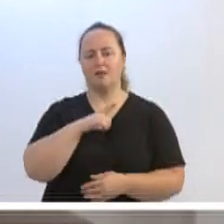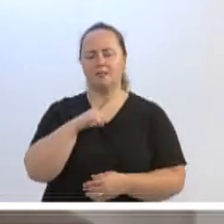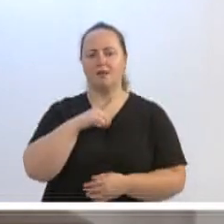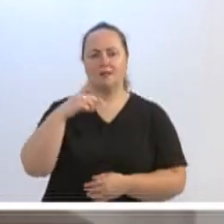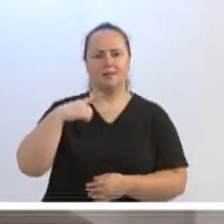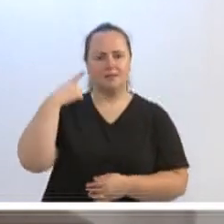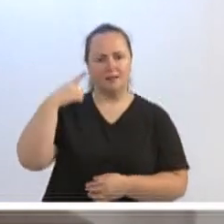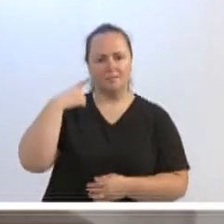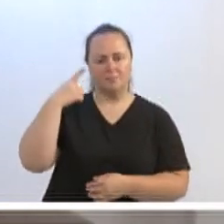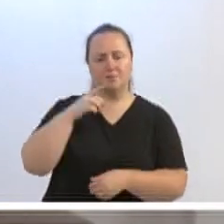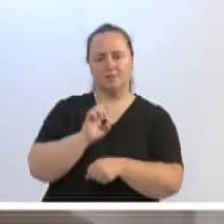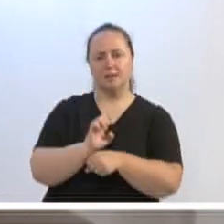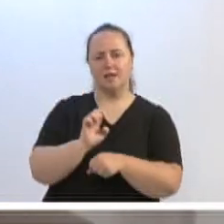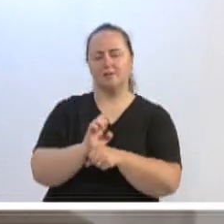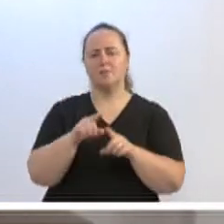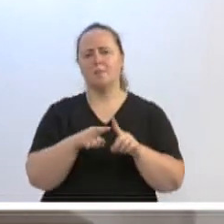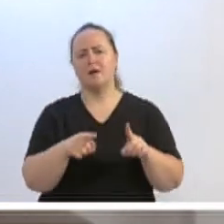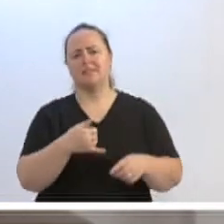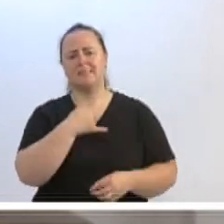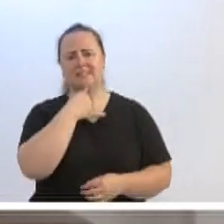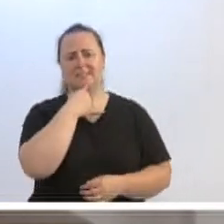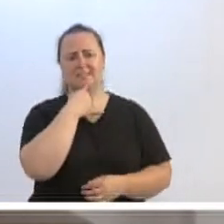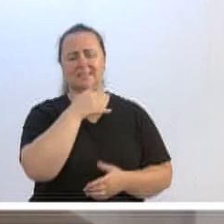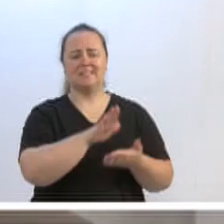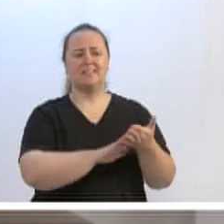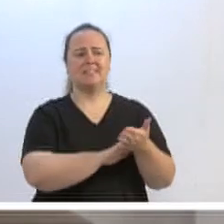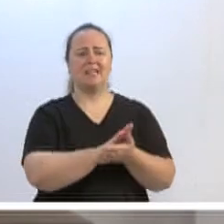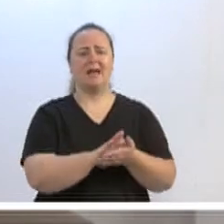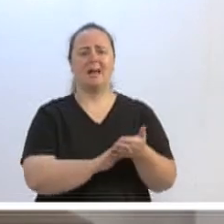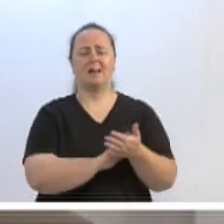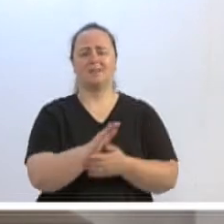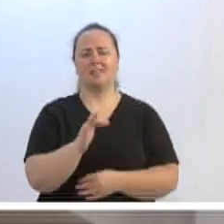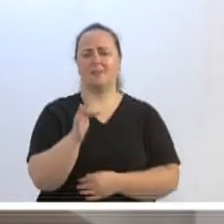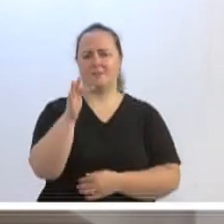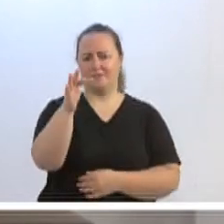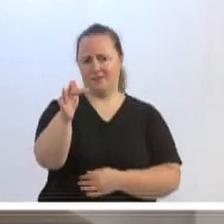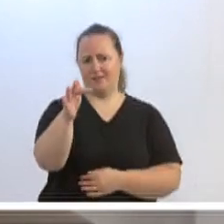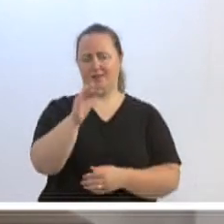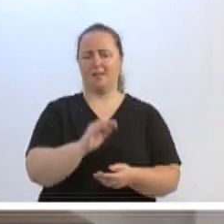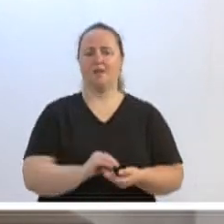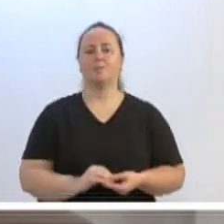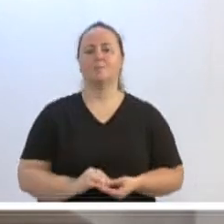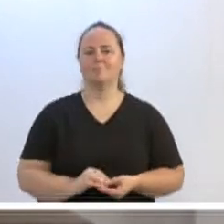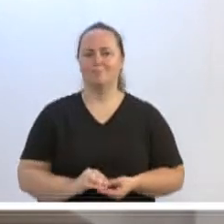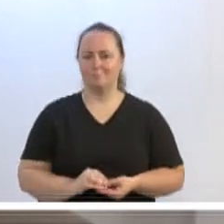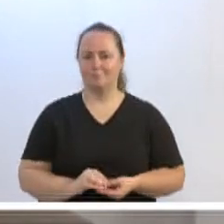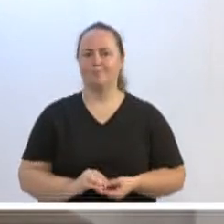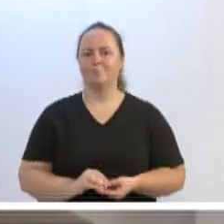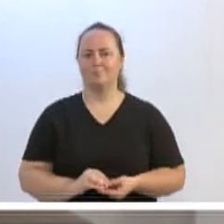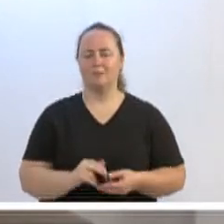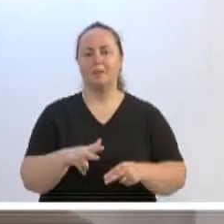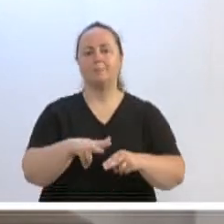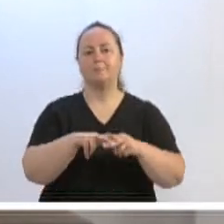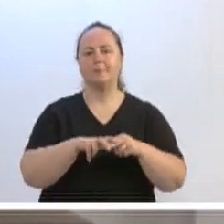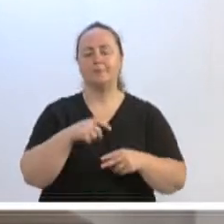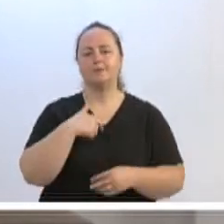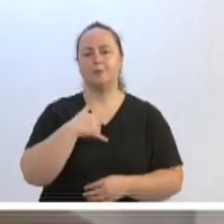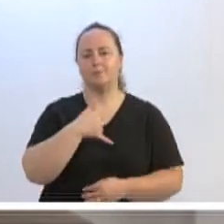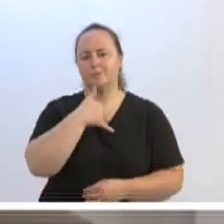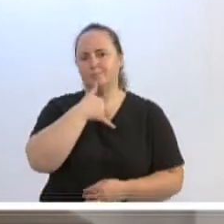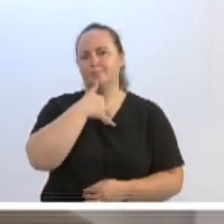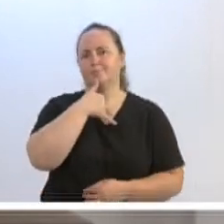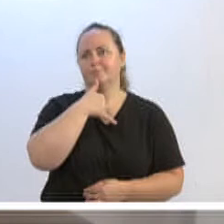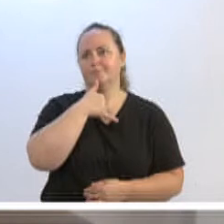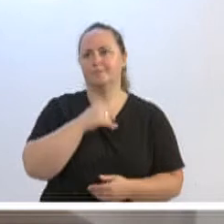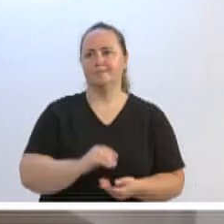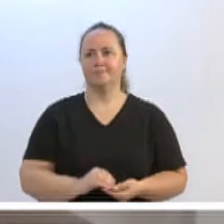poderemos cobrar, mas infelizmente não manteve nenhum deputado federal. E aí fica realmente a minha indignação, porque a cidade de Blumenau, infelizmente, não vota em gente